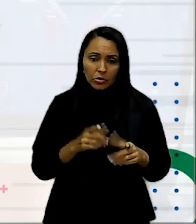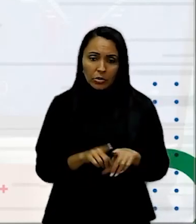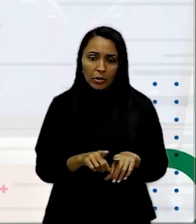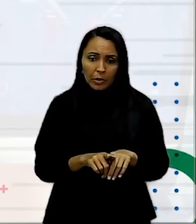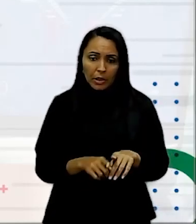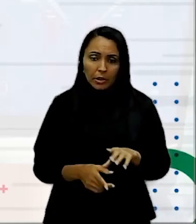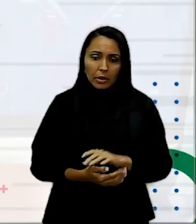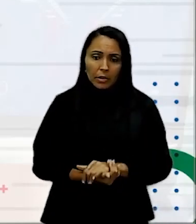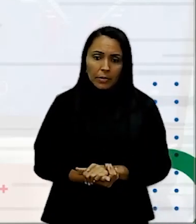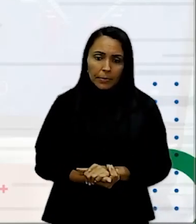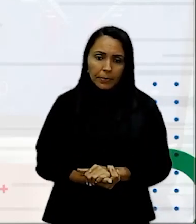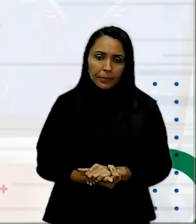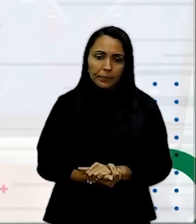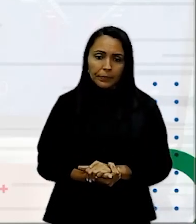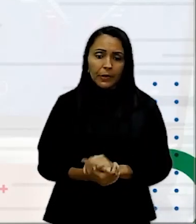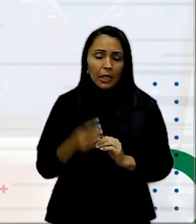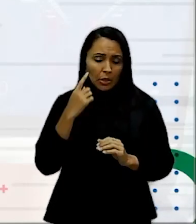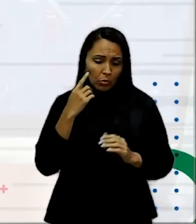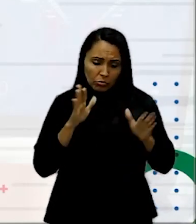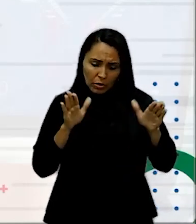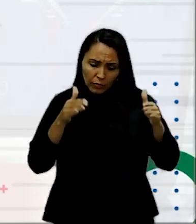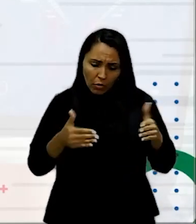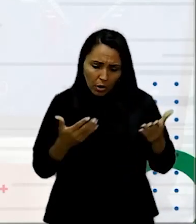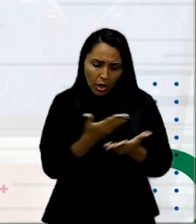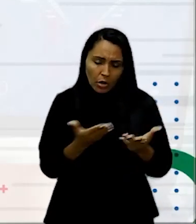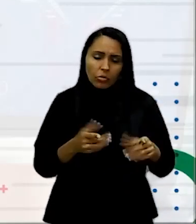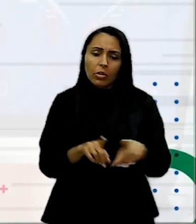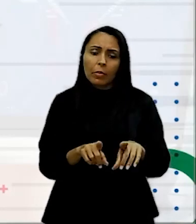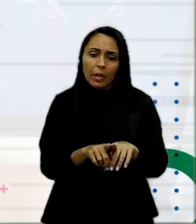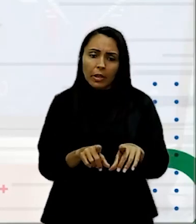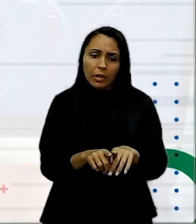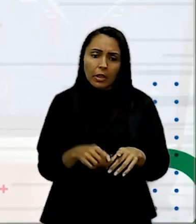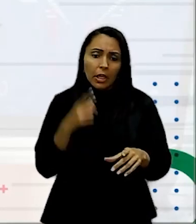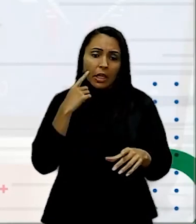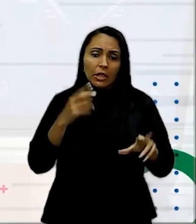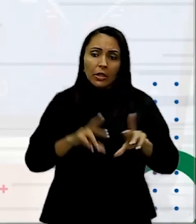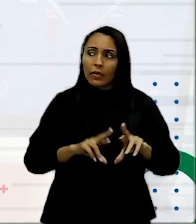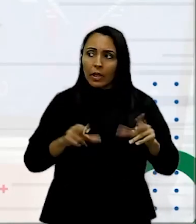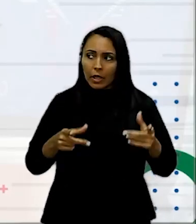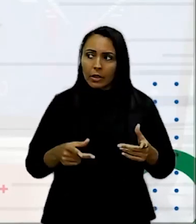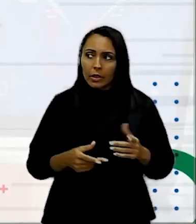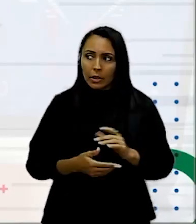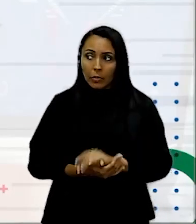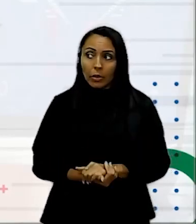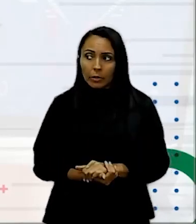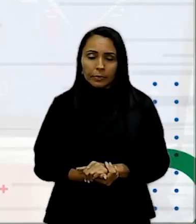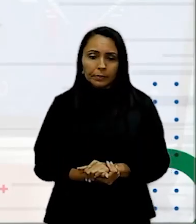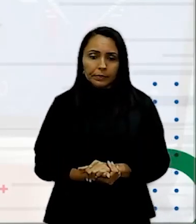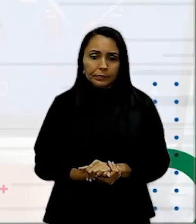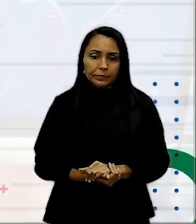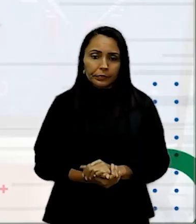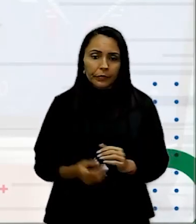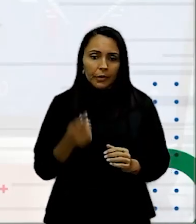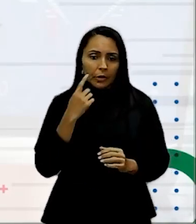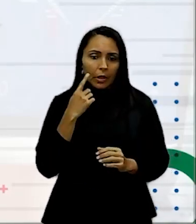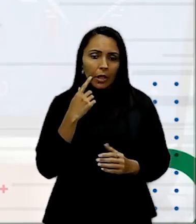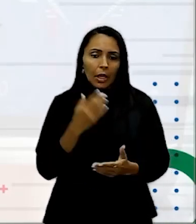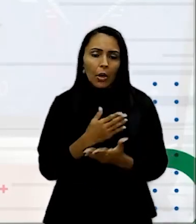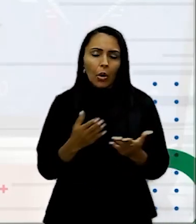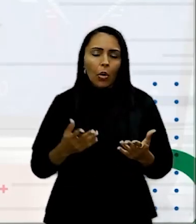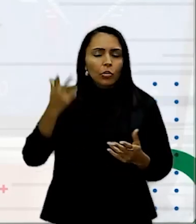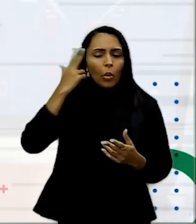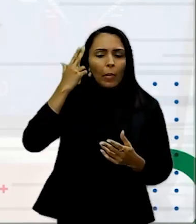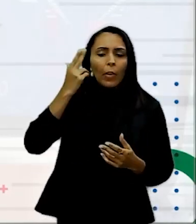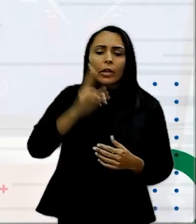unônimo Pode ter casos sim em que a gente utilize diferentes alinhamentos Mas o usual mesmo é que